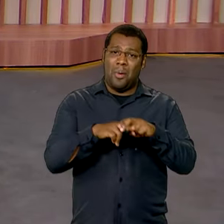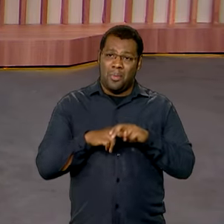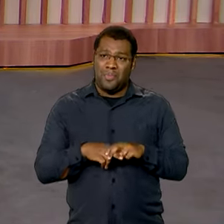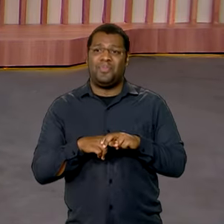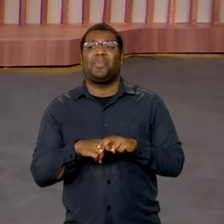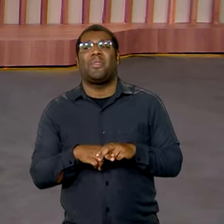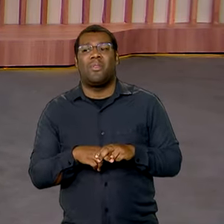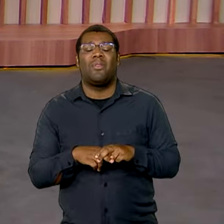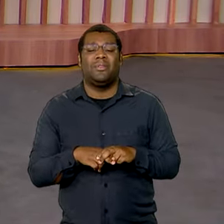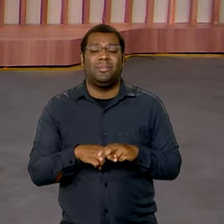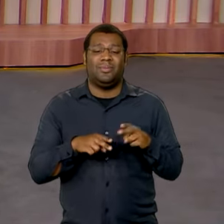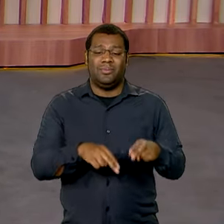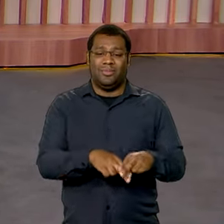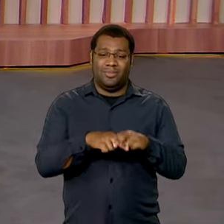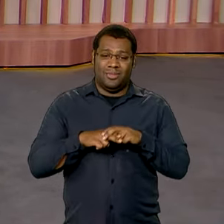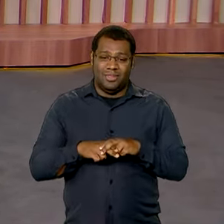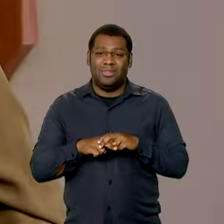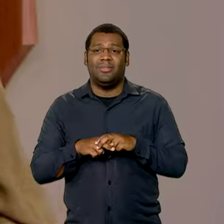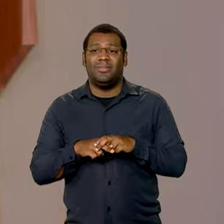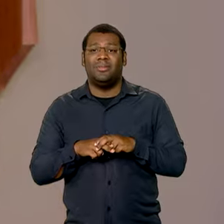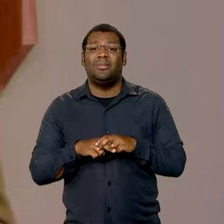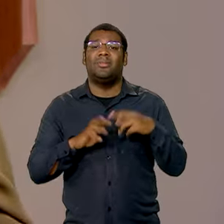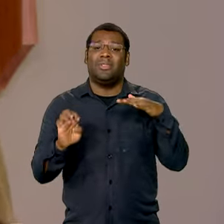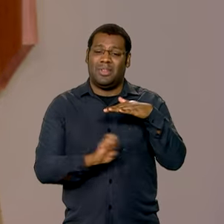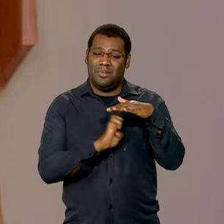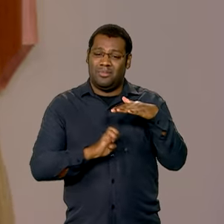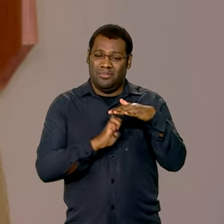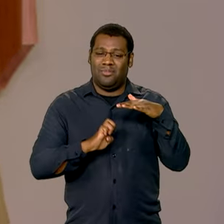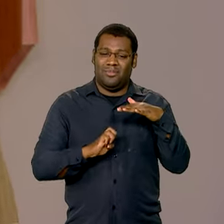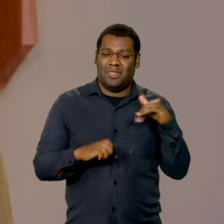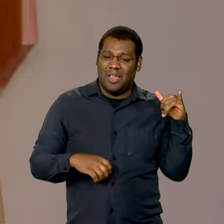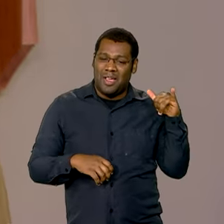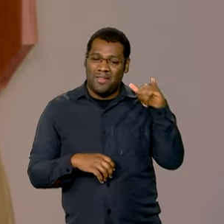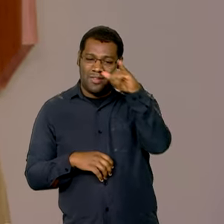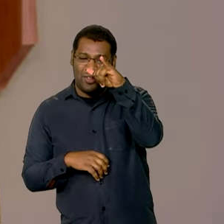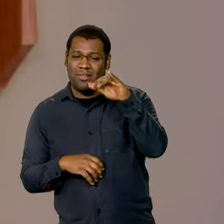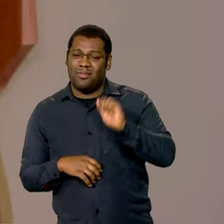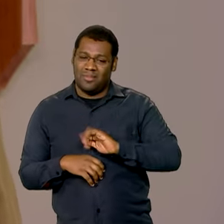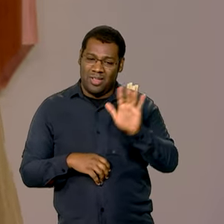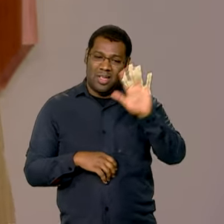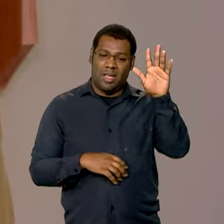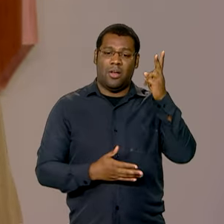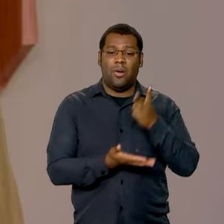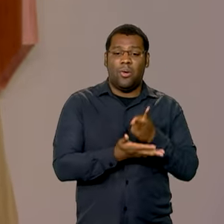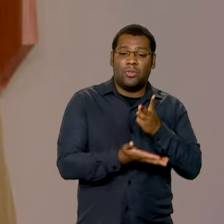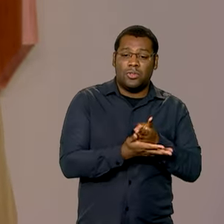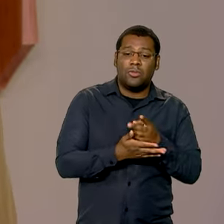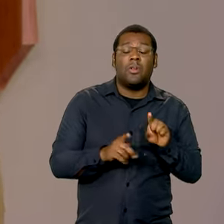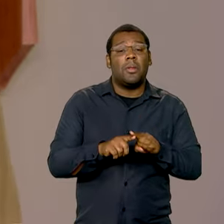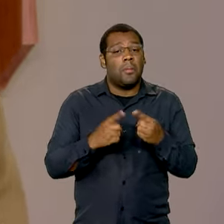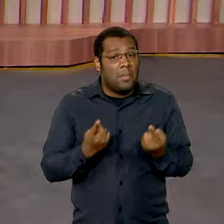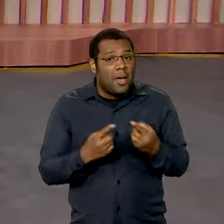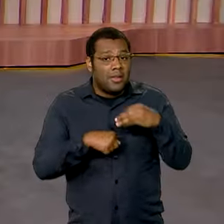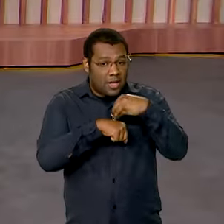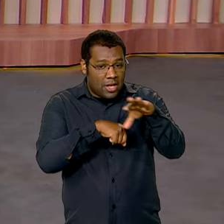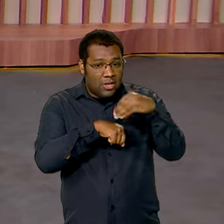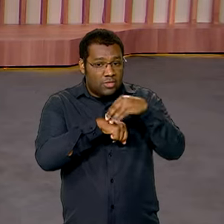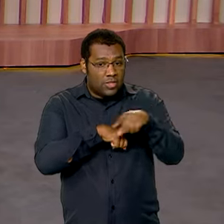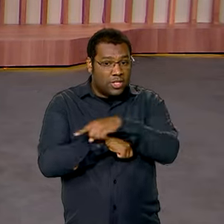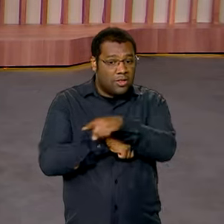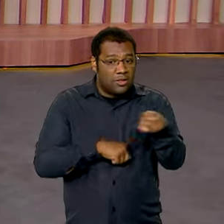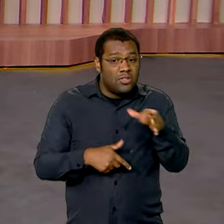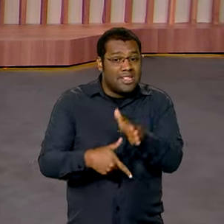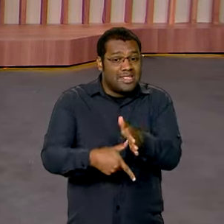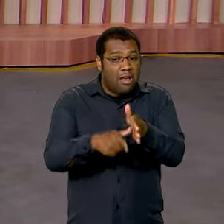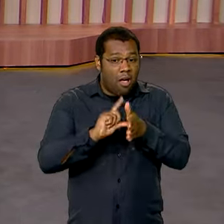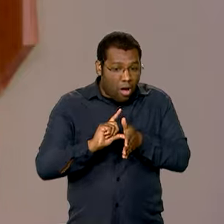aéreas e aí acaba que sobra para nós, consumidores. Mas ele falou, sim, mas uma estratégia boa é pesquisar com jeitinho que dá tudo certo.